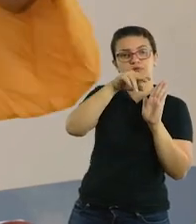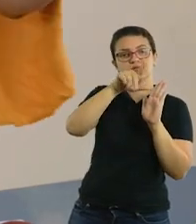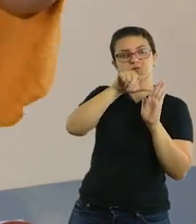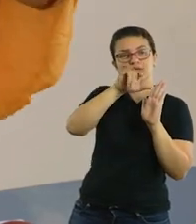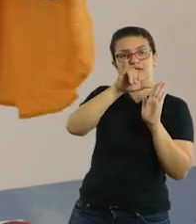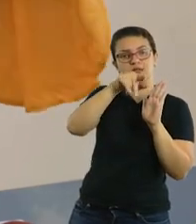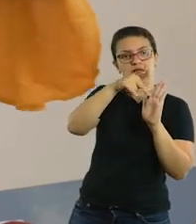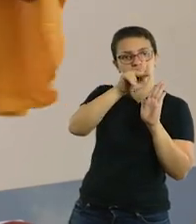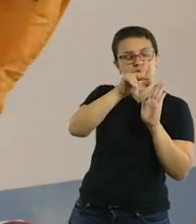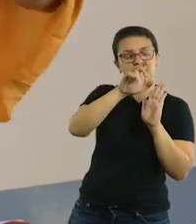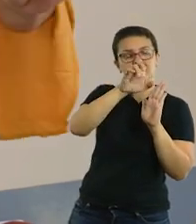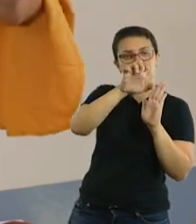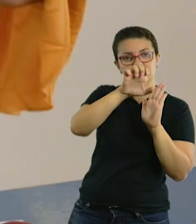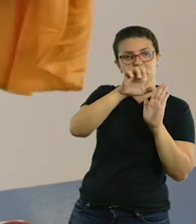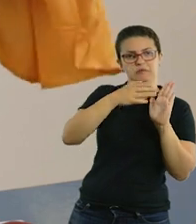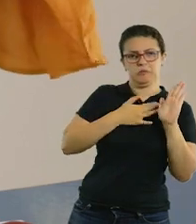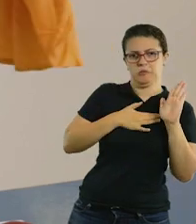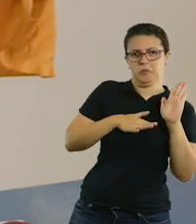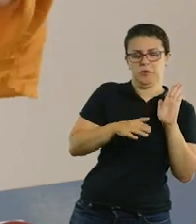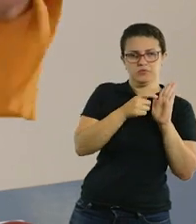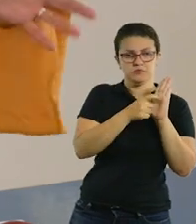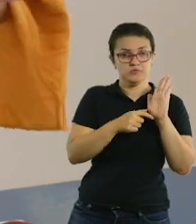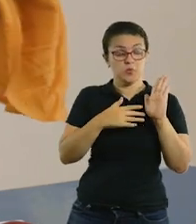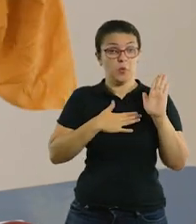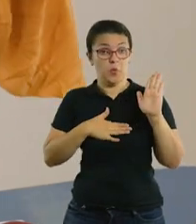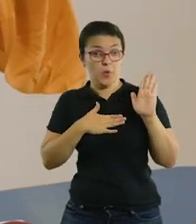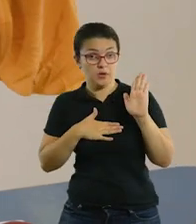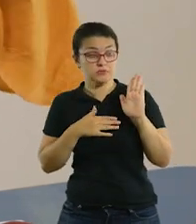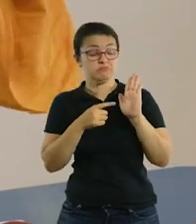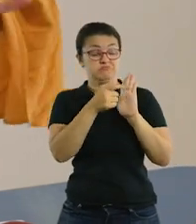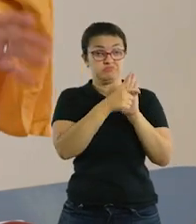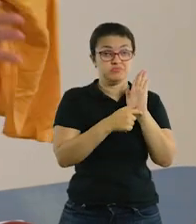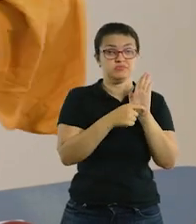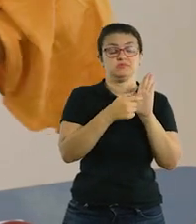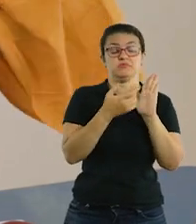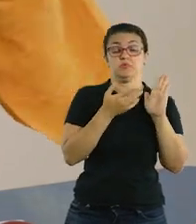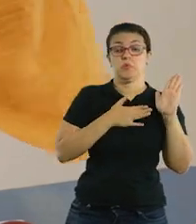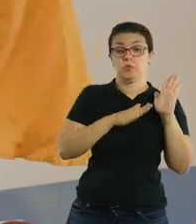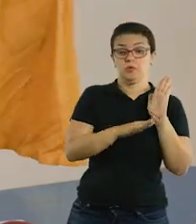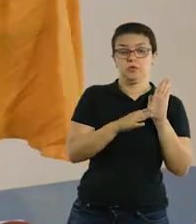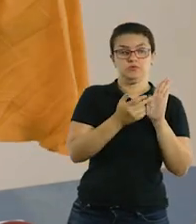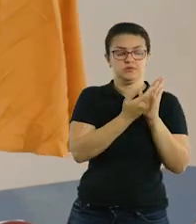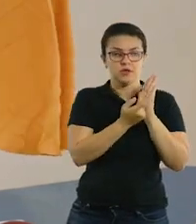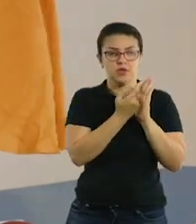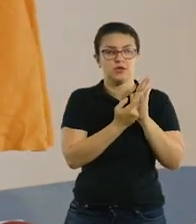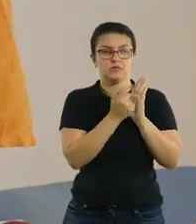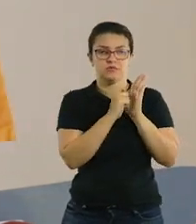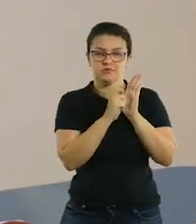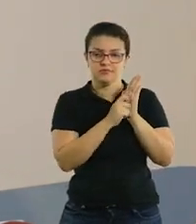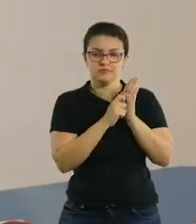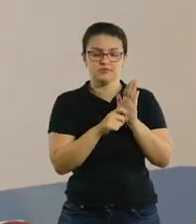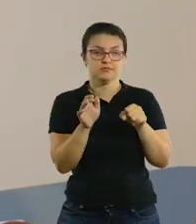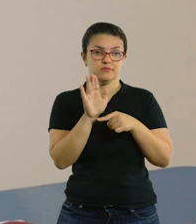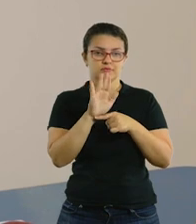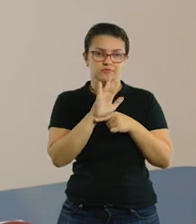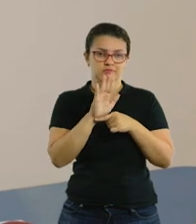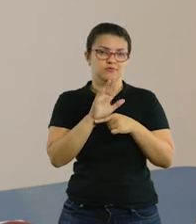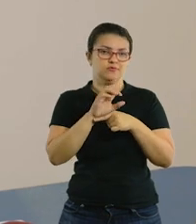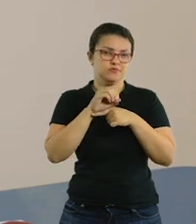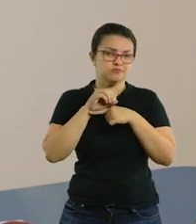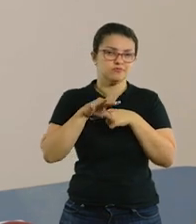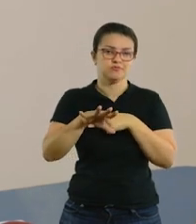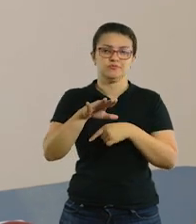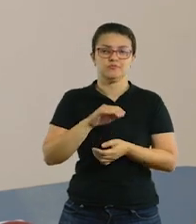gosto. E a criança desenha as frutas que ela gosta, os alimentos que ela gosta ou não gosta. E também temos sugestões de